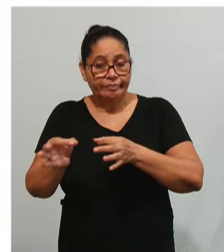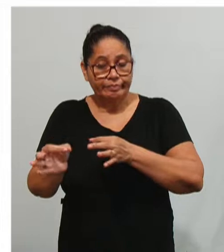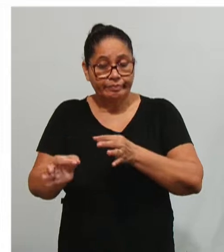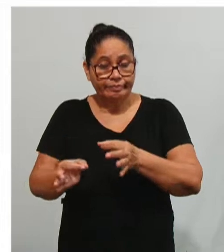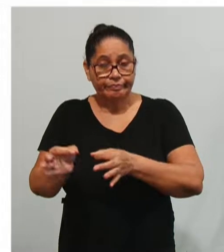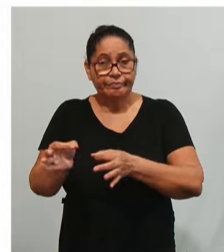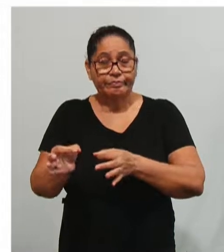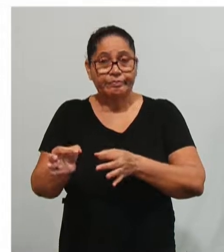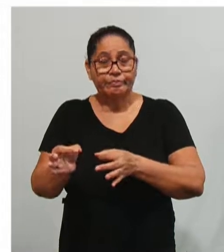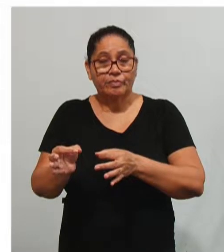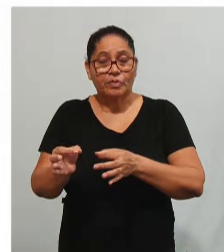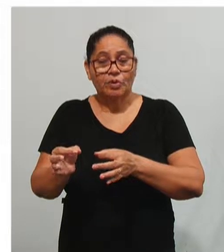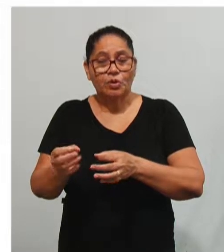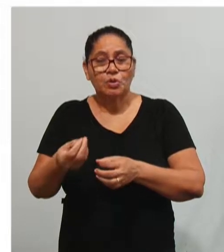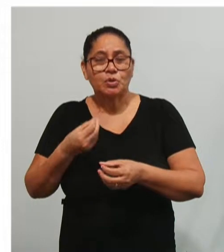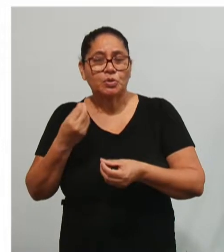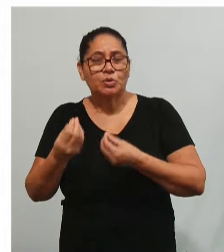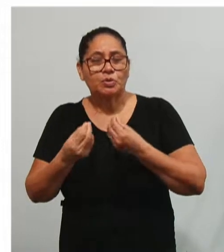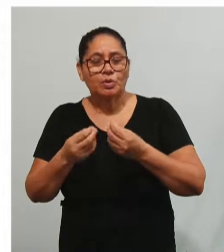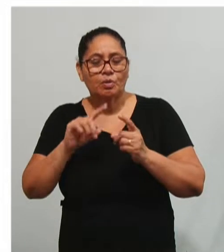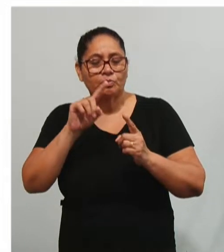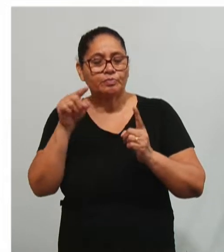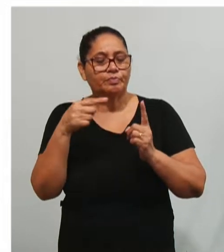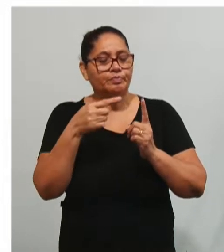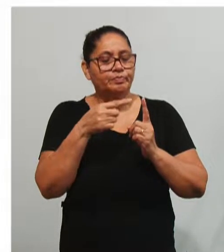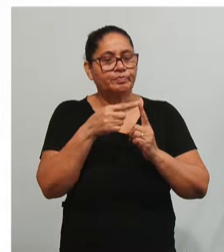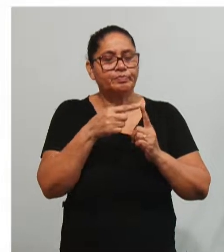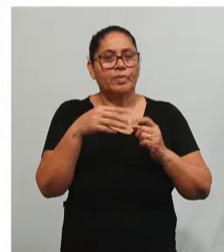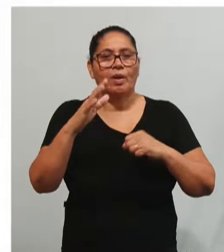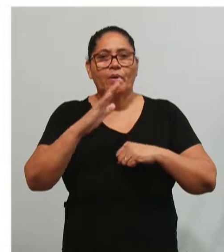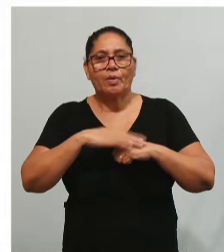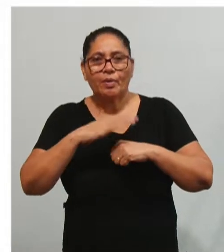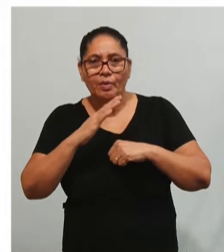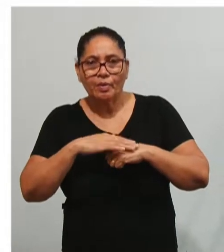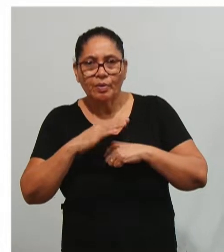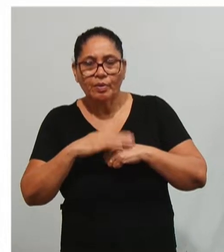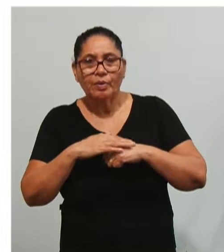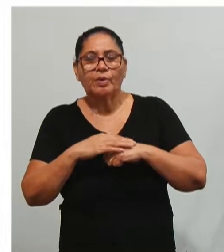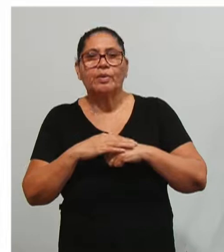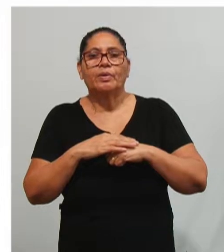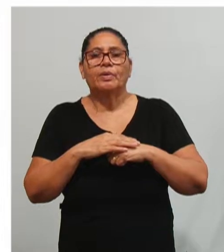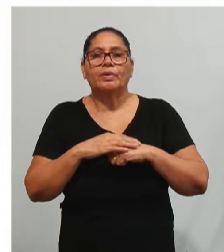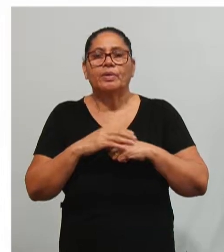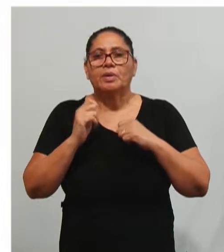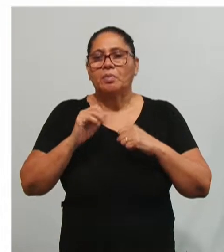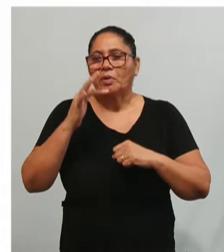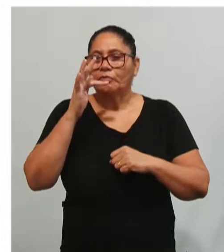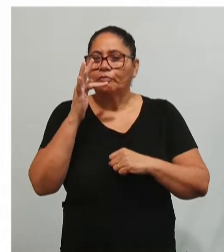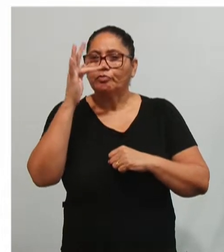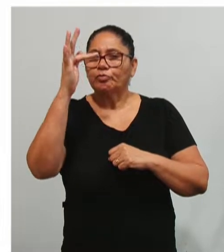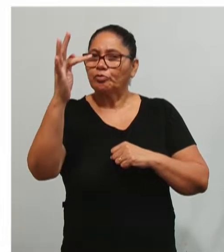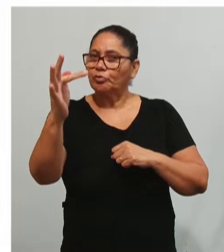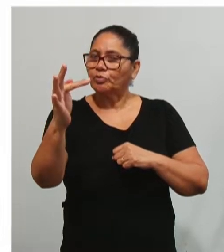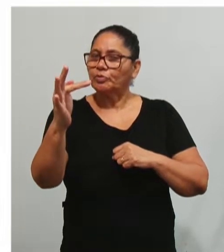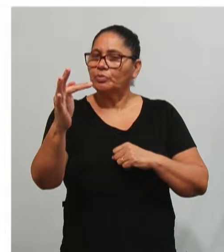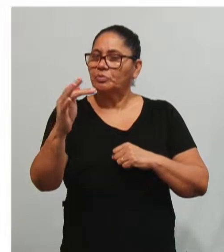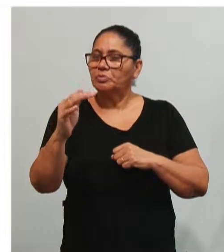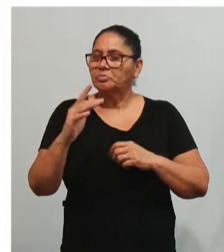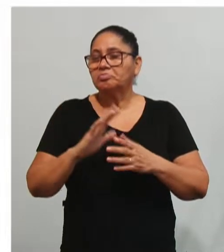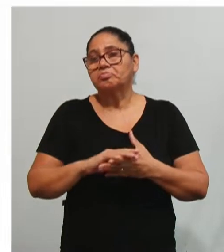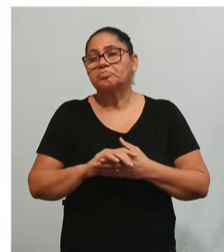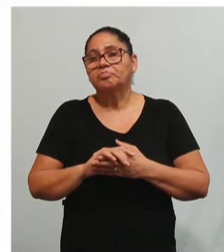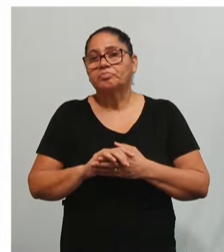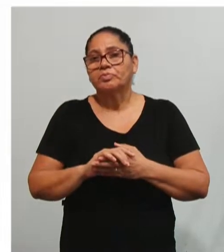abrange decisões sobre objetivos, ações, que serão, né, no futuro próximo ou bem mais